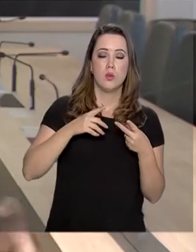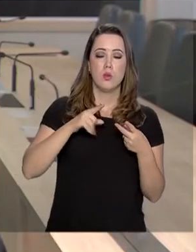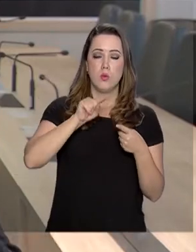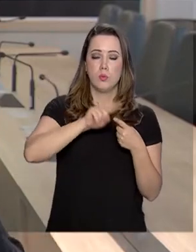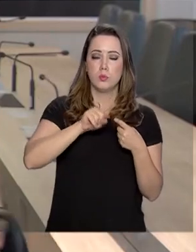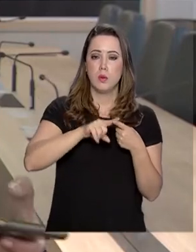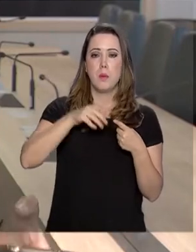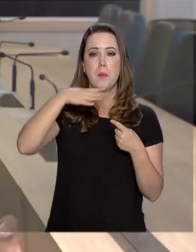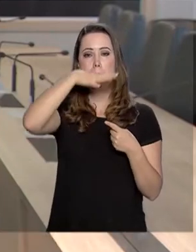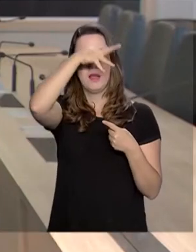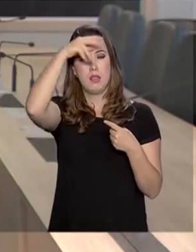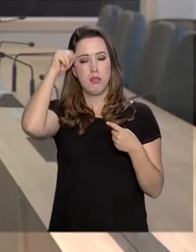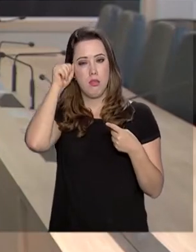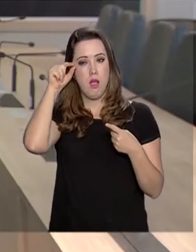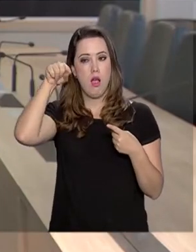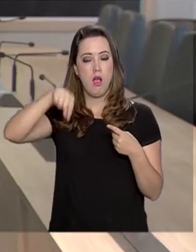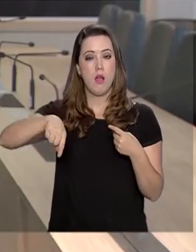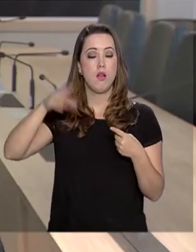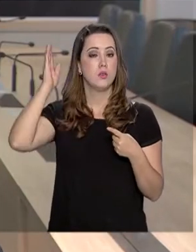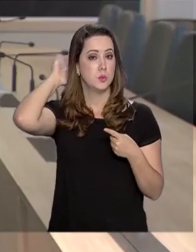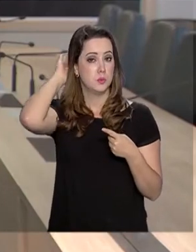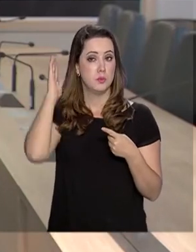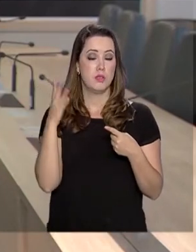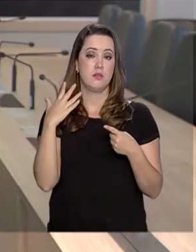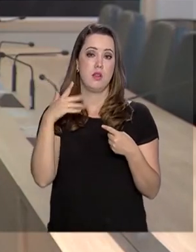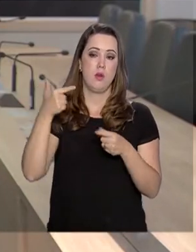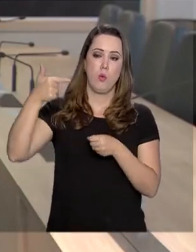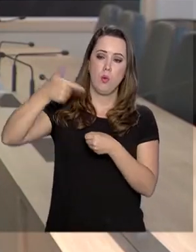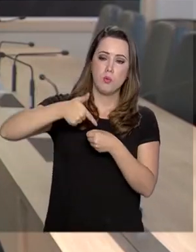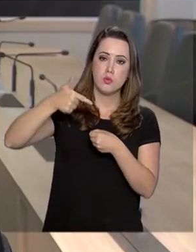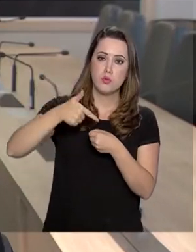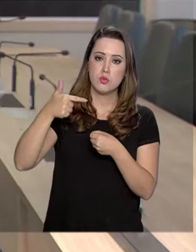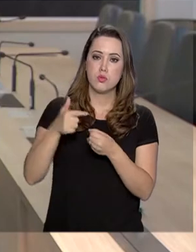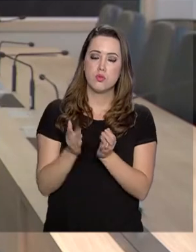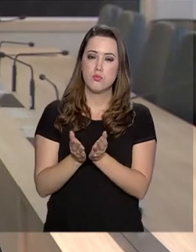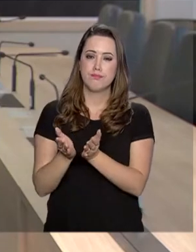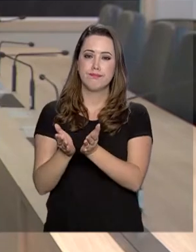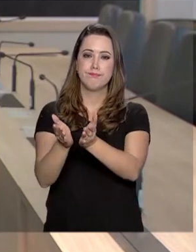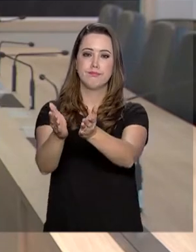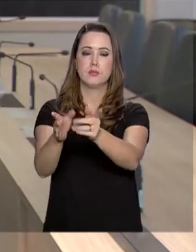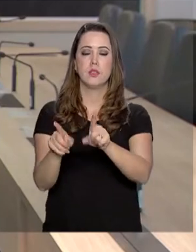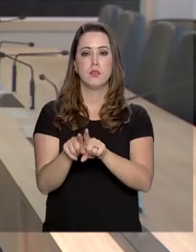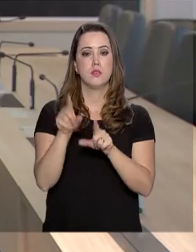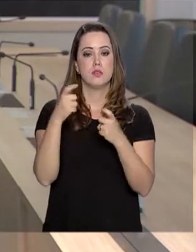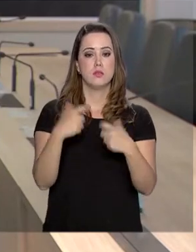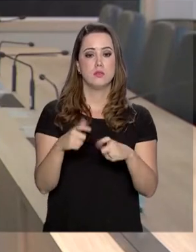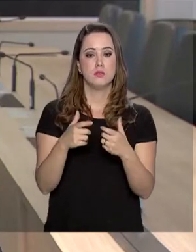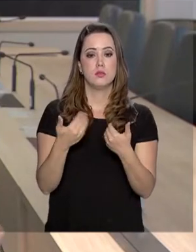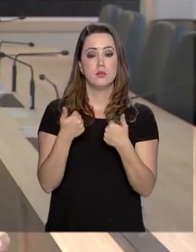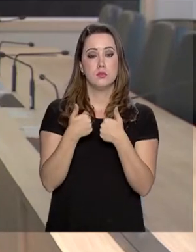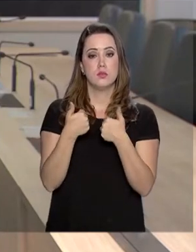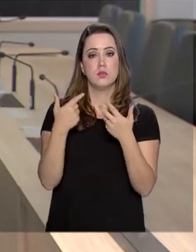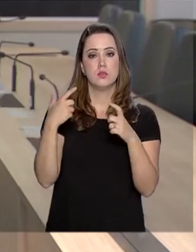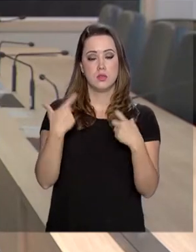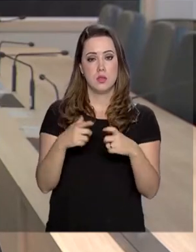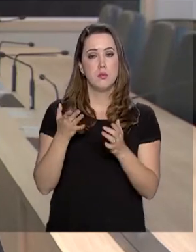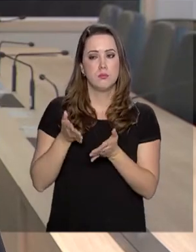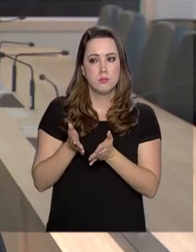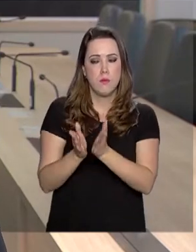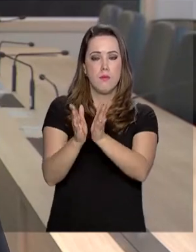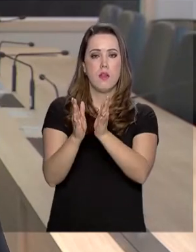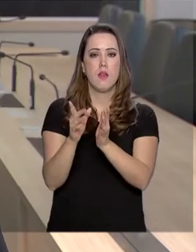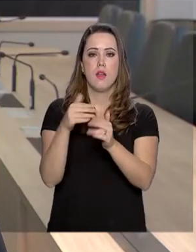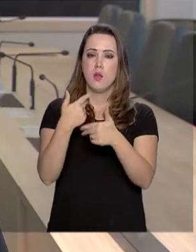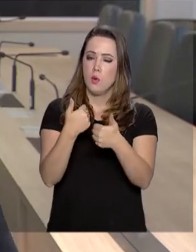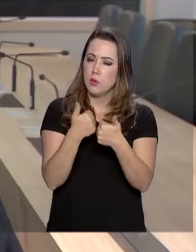vem de Manaus para aquela região do país e também porque é o porto que escoa parte da produção do Centro-Oeste. Agora,